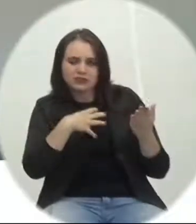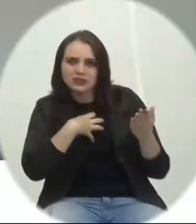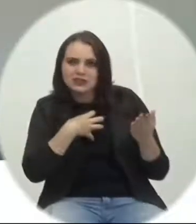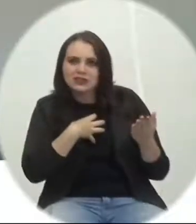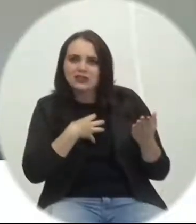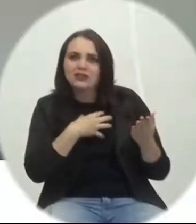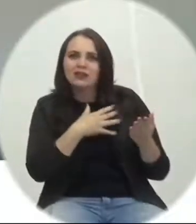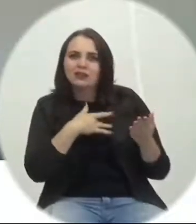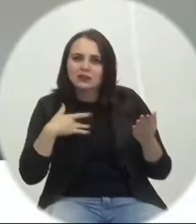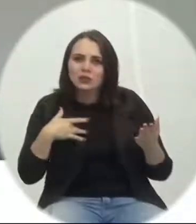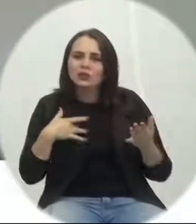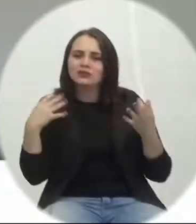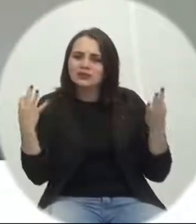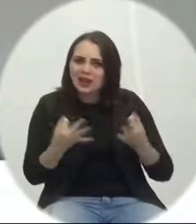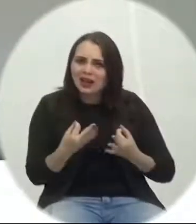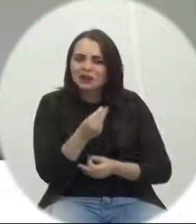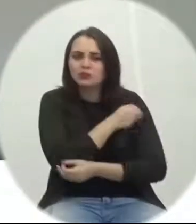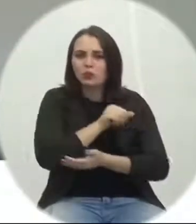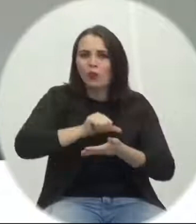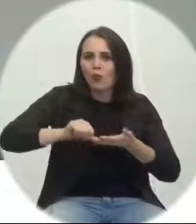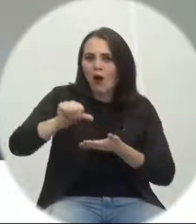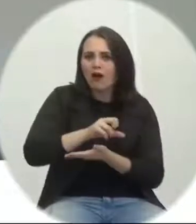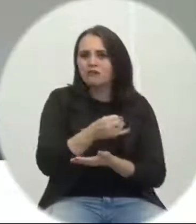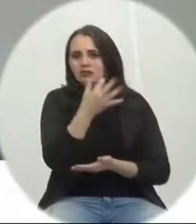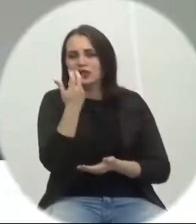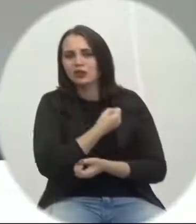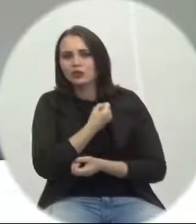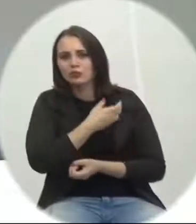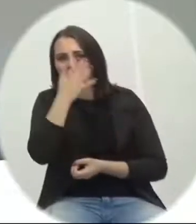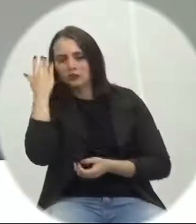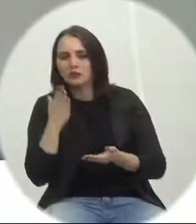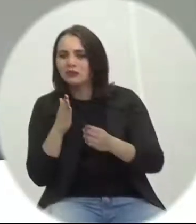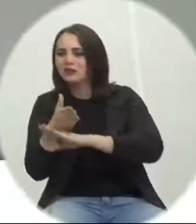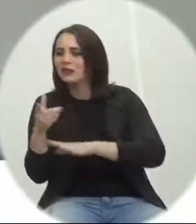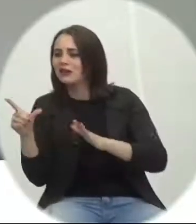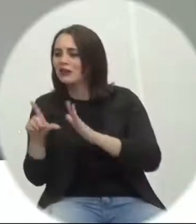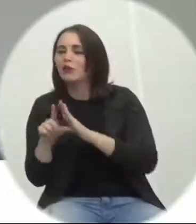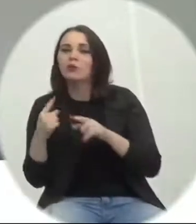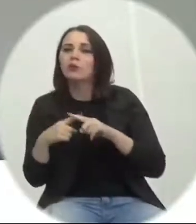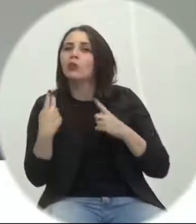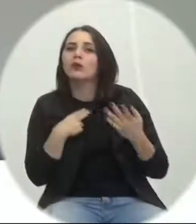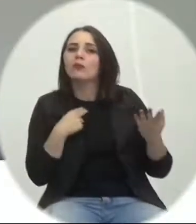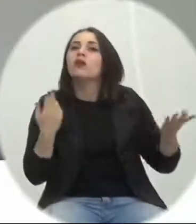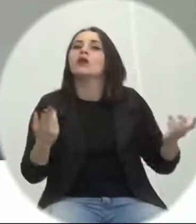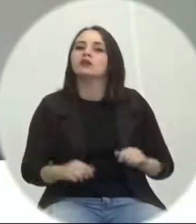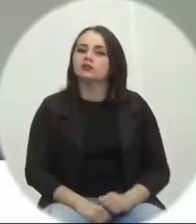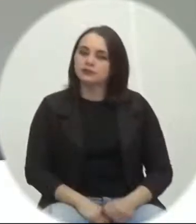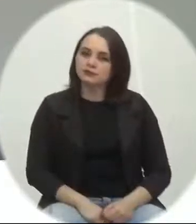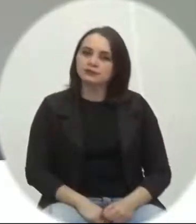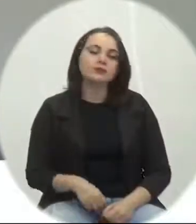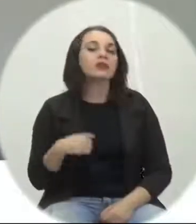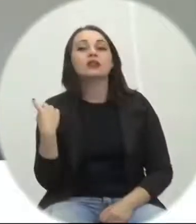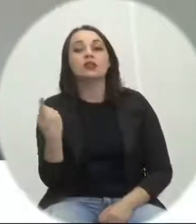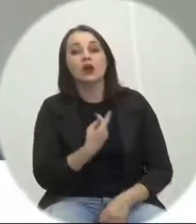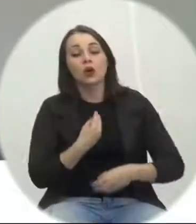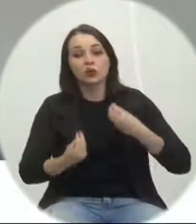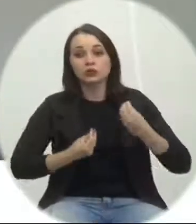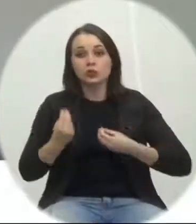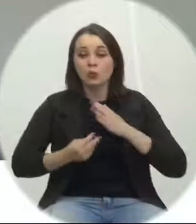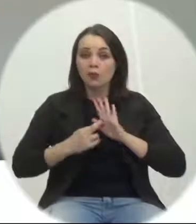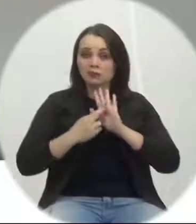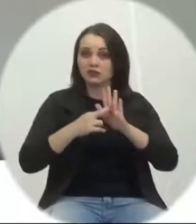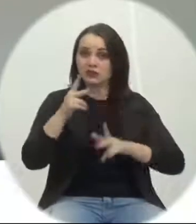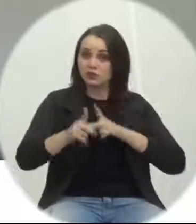organizando o número de pessoas para entrar dentro dos comércios. E nós, como representantes do